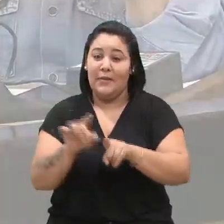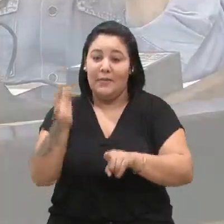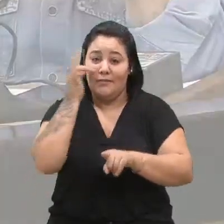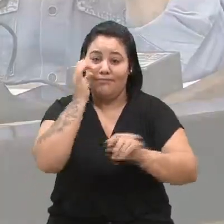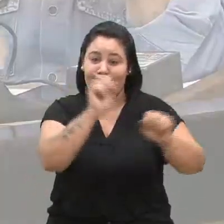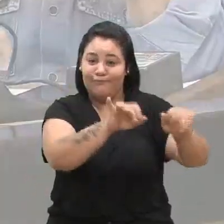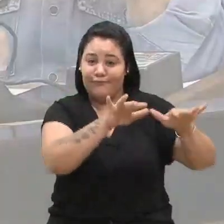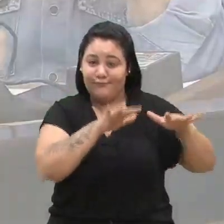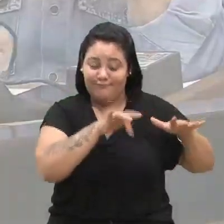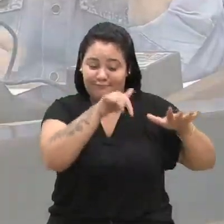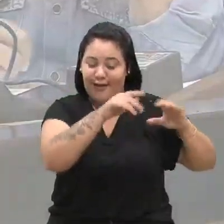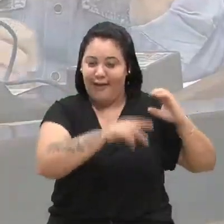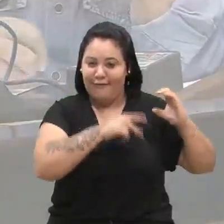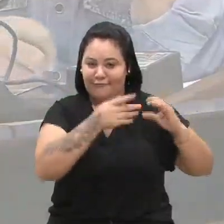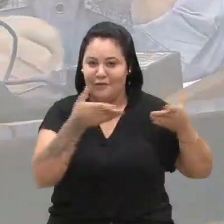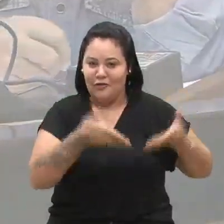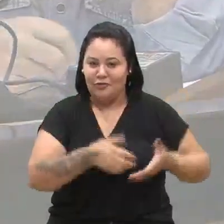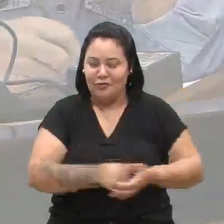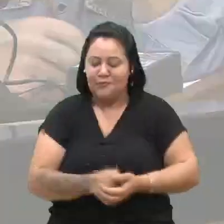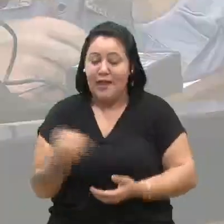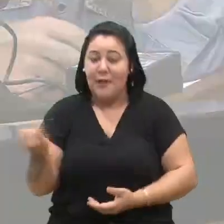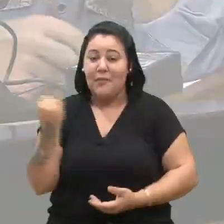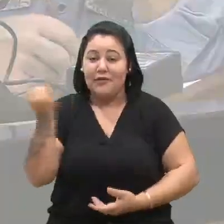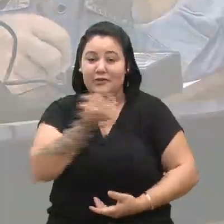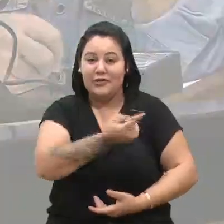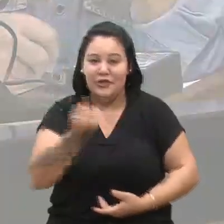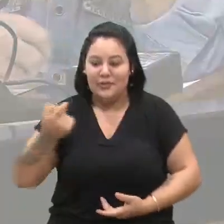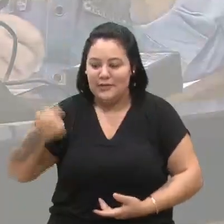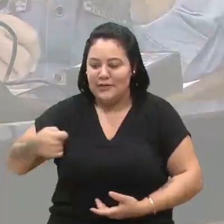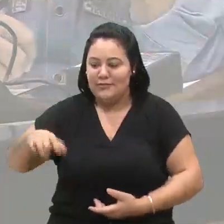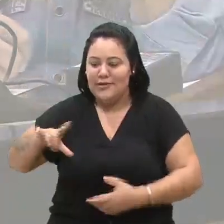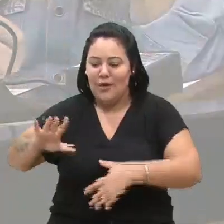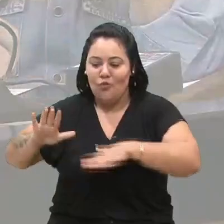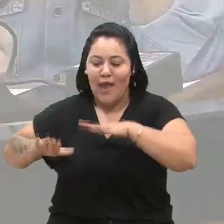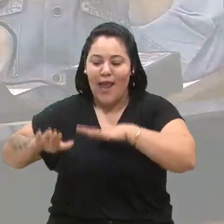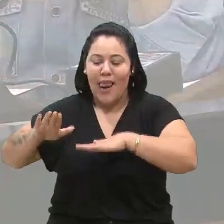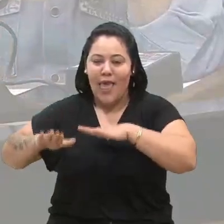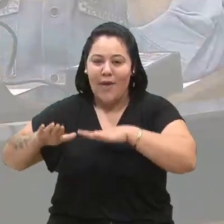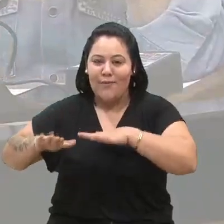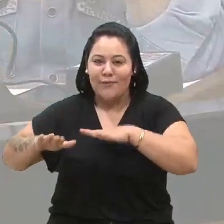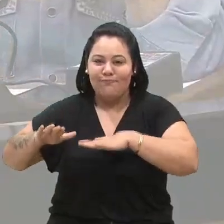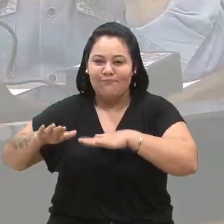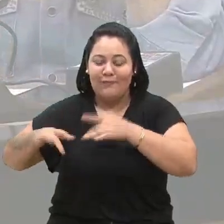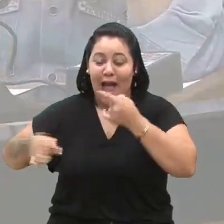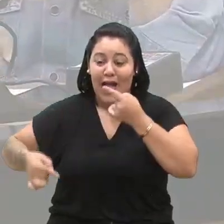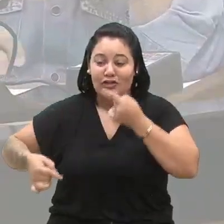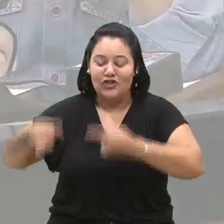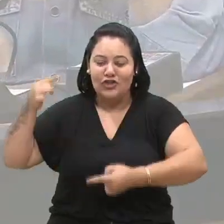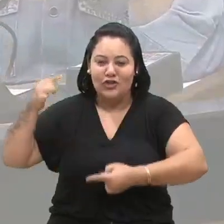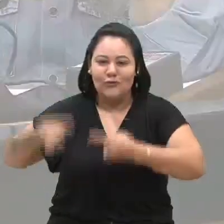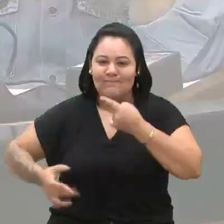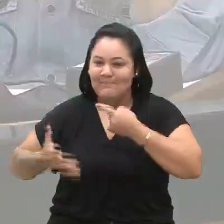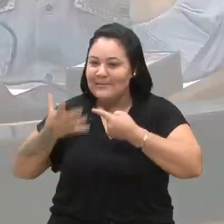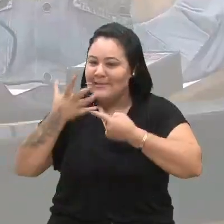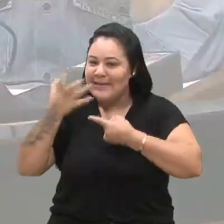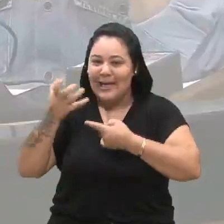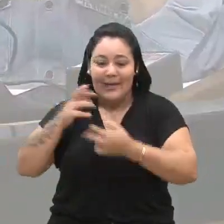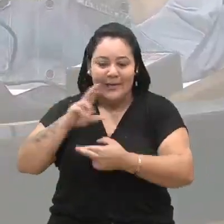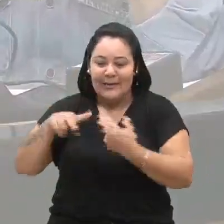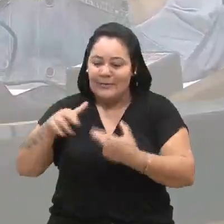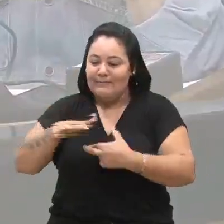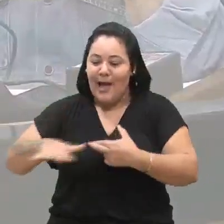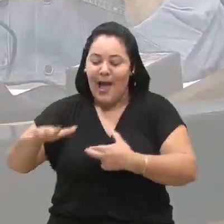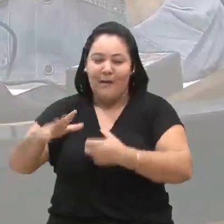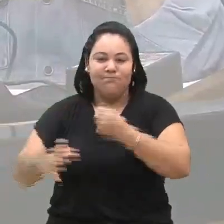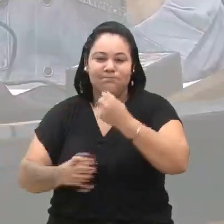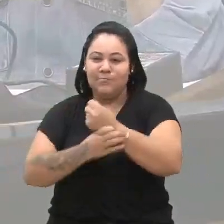plenário, da importância que a gente tem que manter o equilíbrio numa discussão muito séria que é de segurança pública. Quando